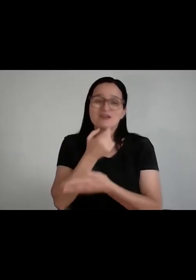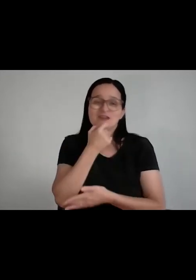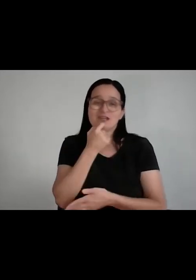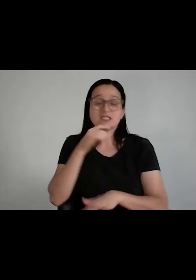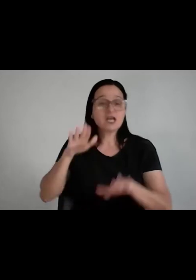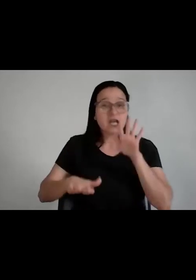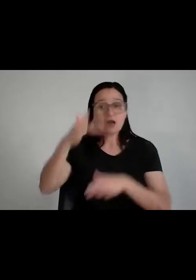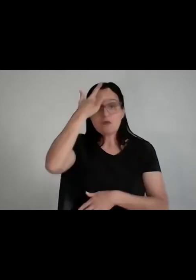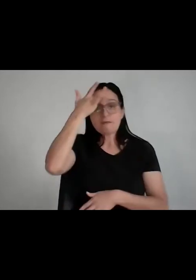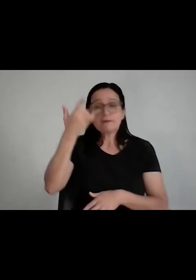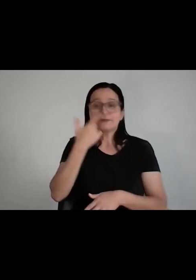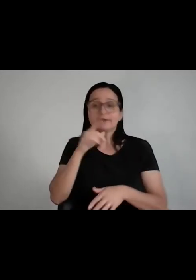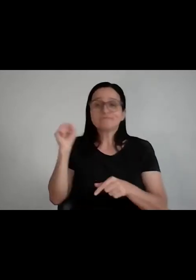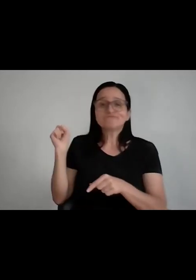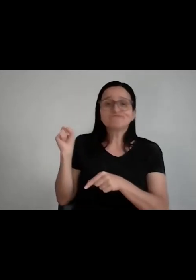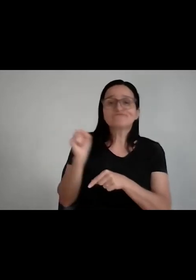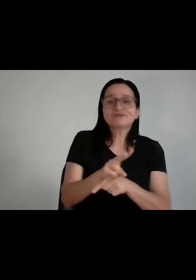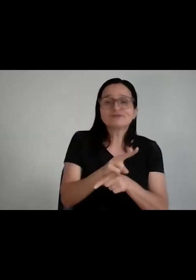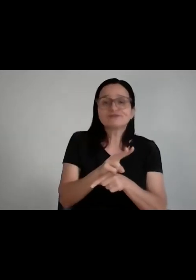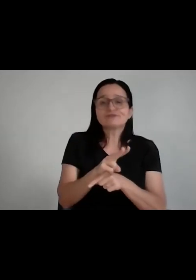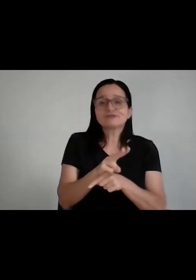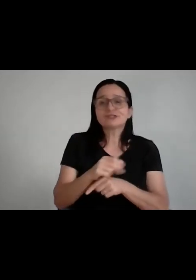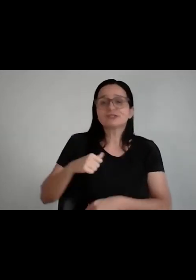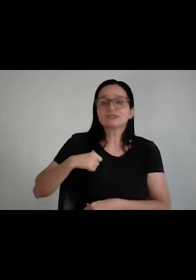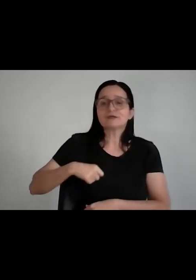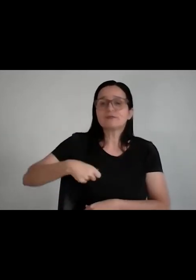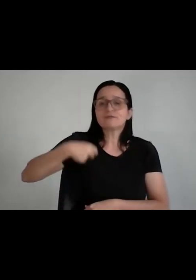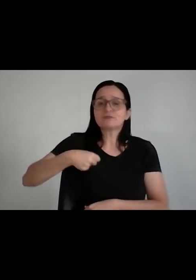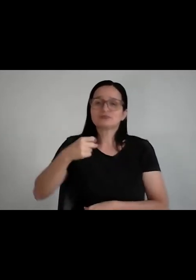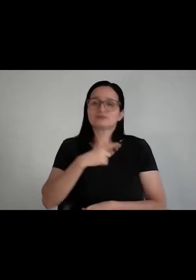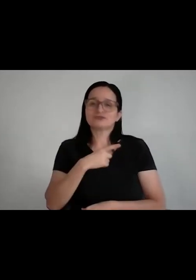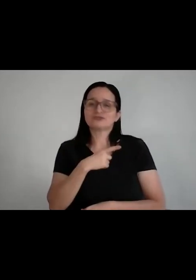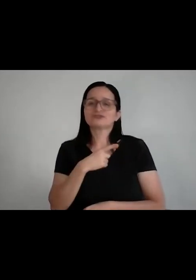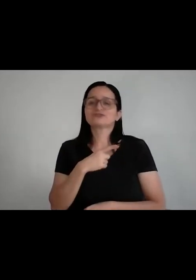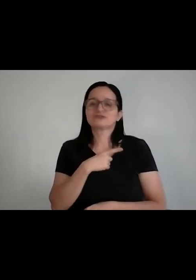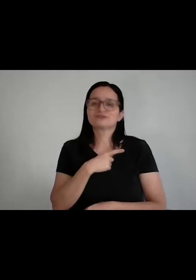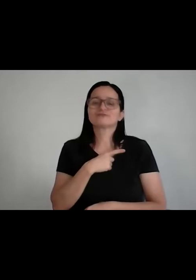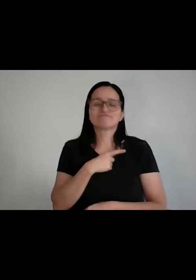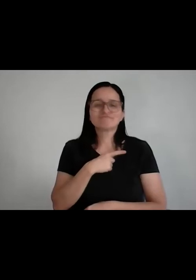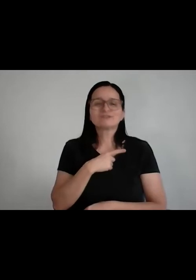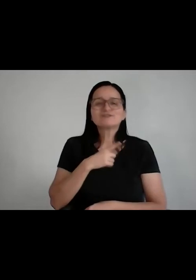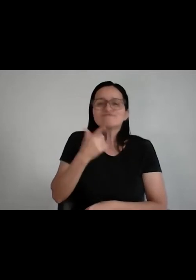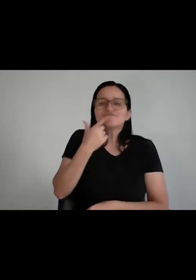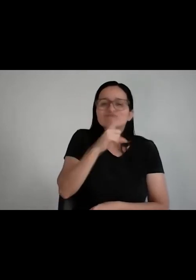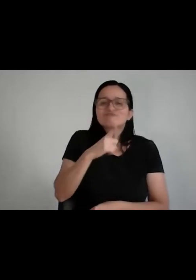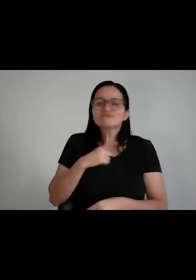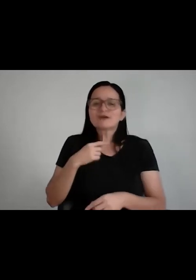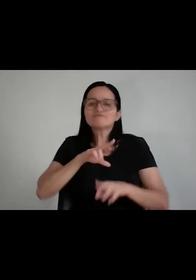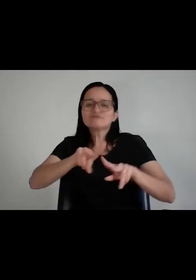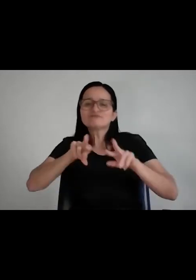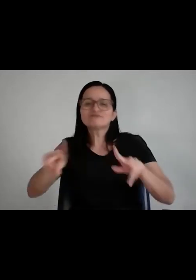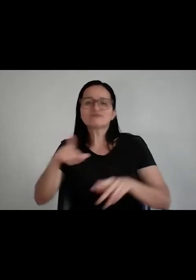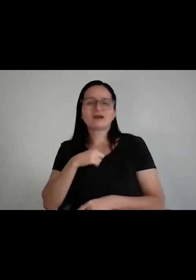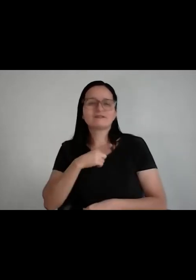ProUni, Fies, Bolsa de Estudos, da Educafo, Bolsa de Estudos de não sei aonde. A internet tem um monte de curso online